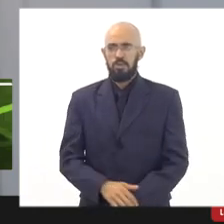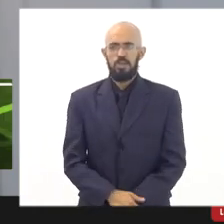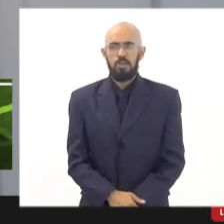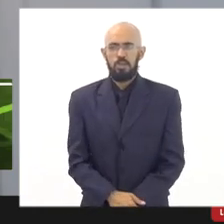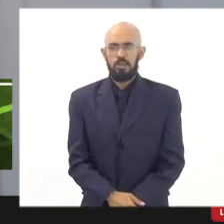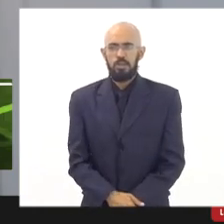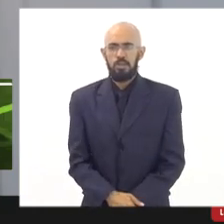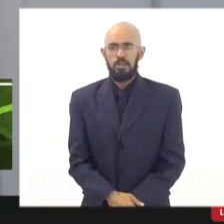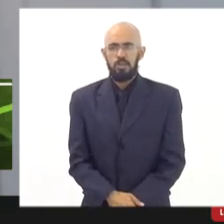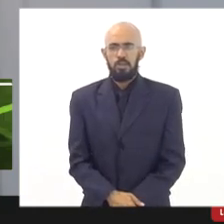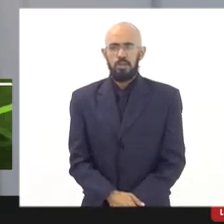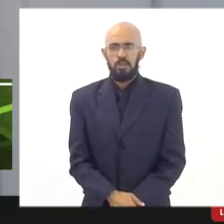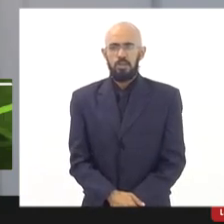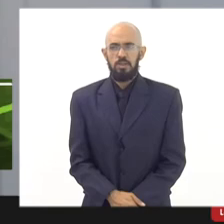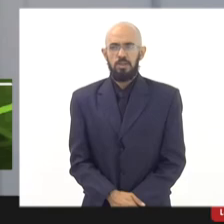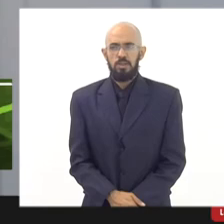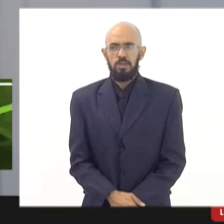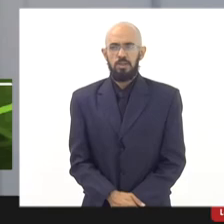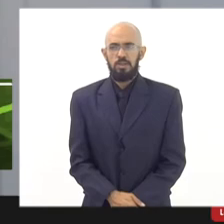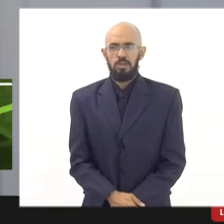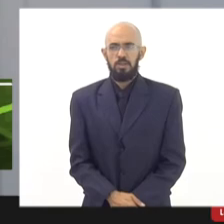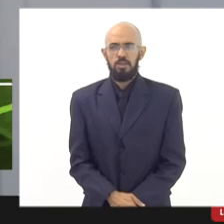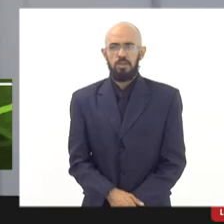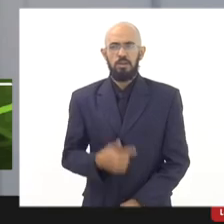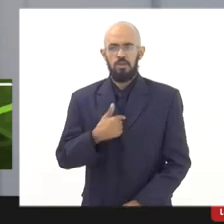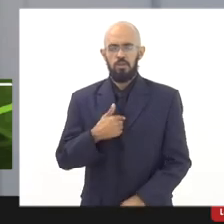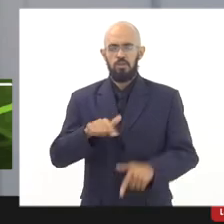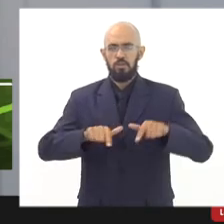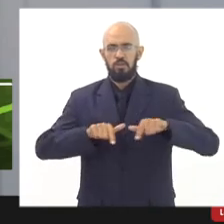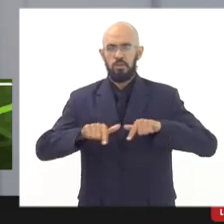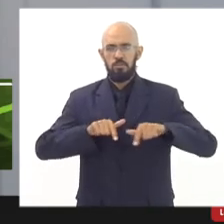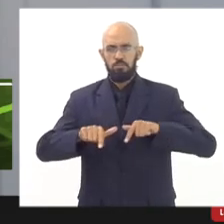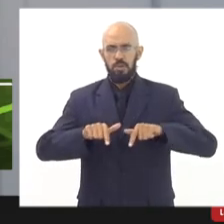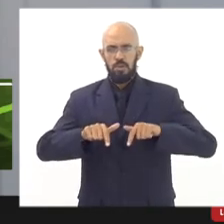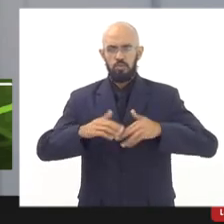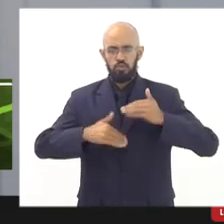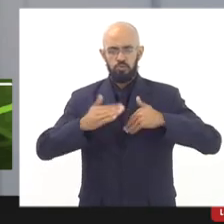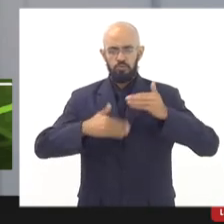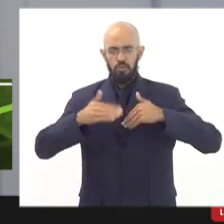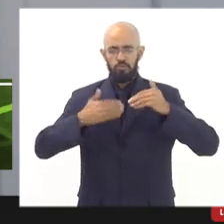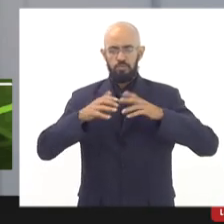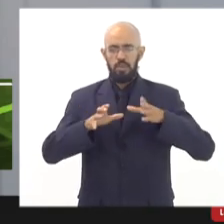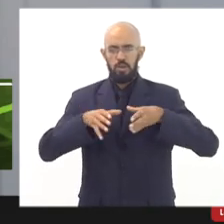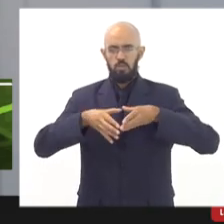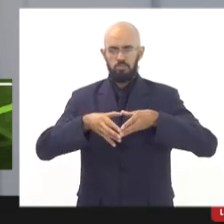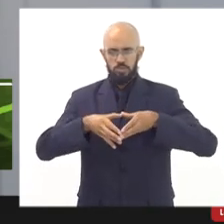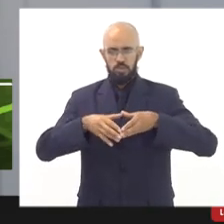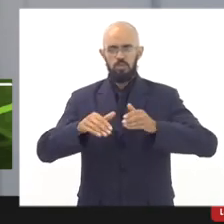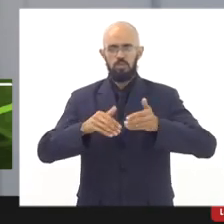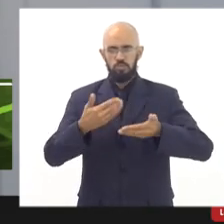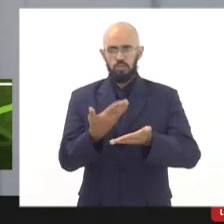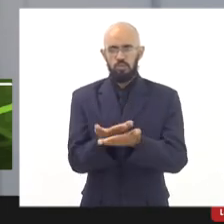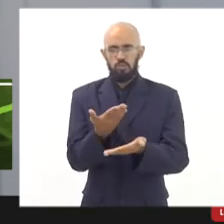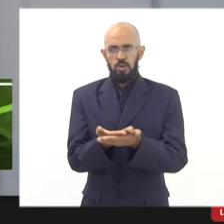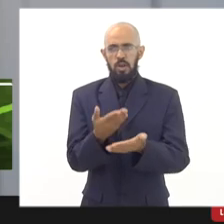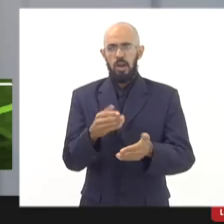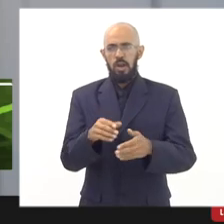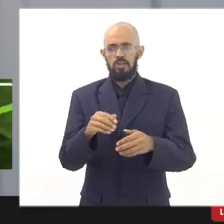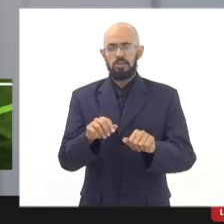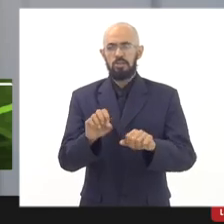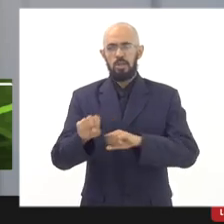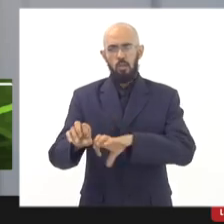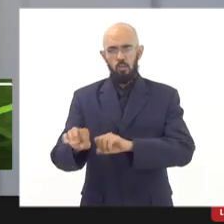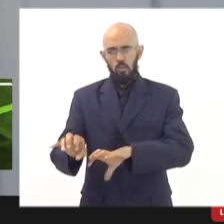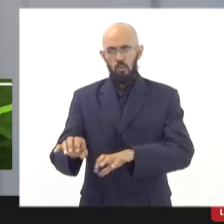mais uma vez, eu trabalho com estudante envolvendo a frente da Comissão de Educação. Parabéns do senhor e